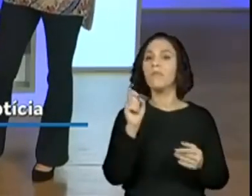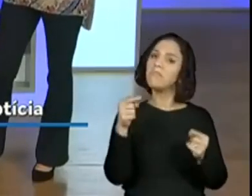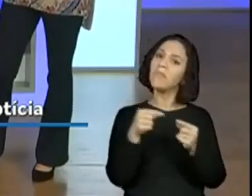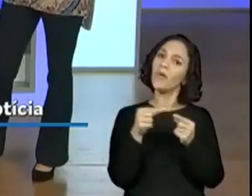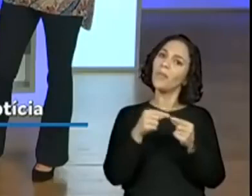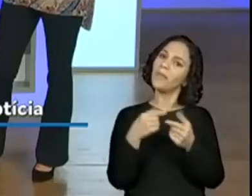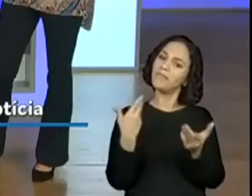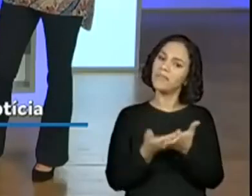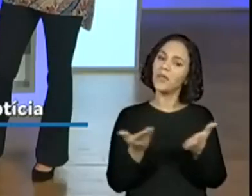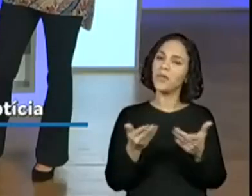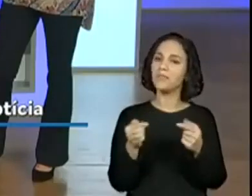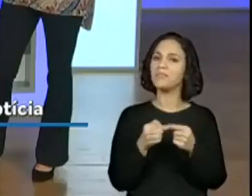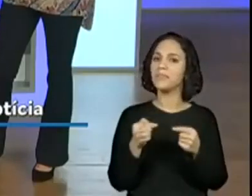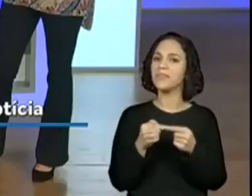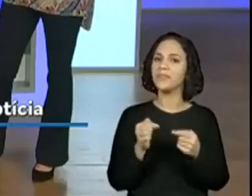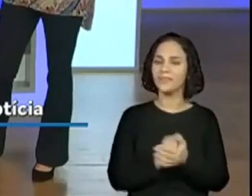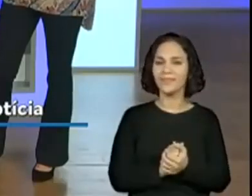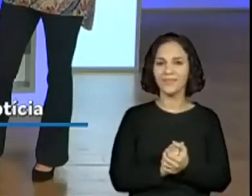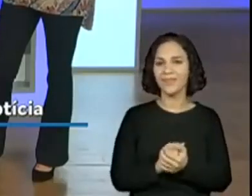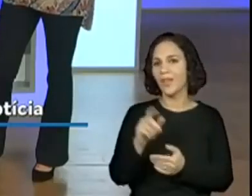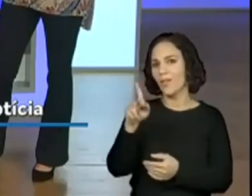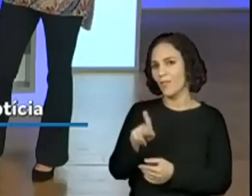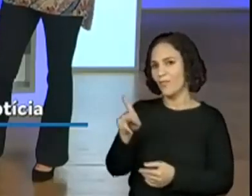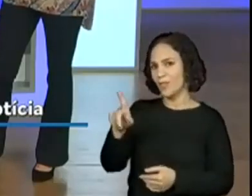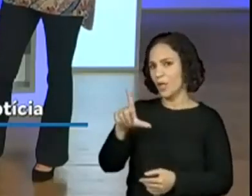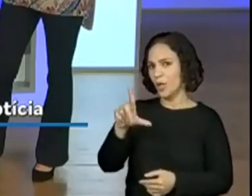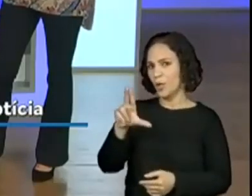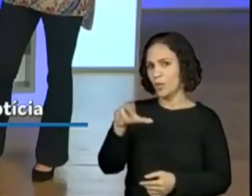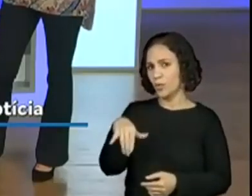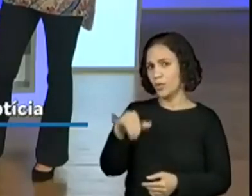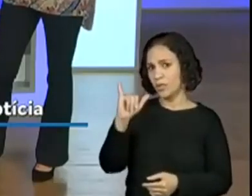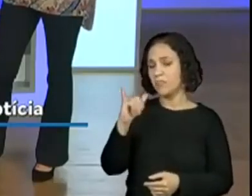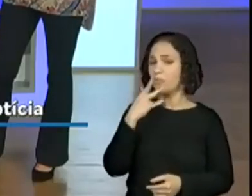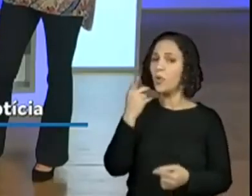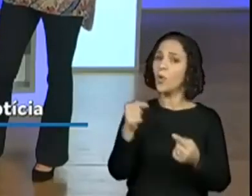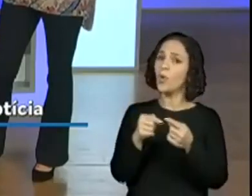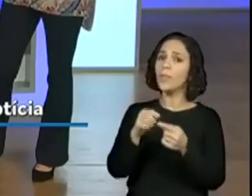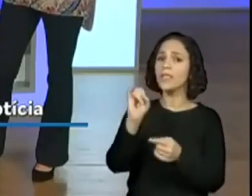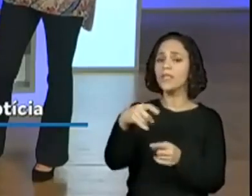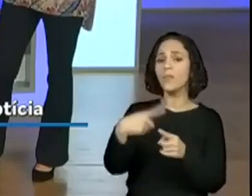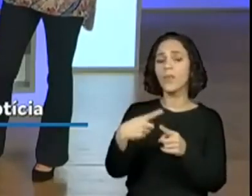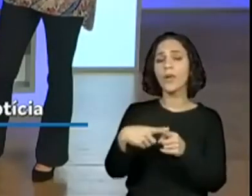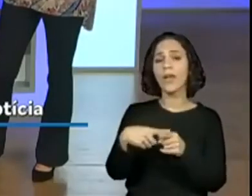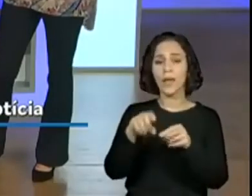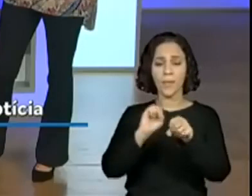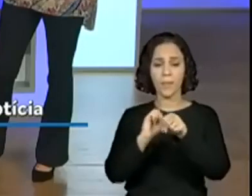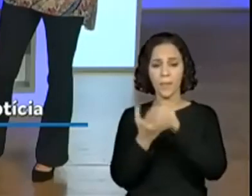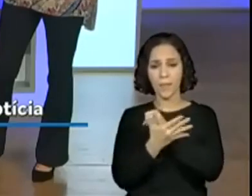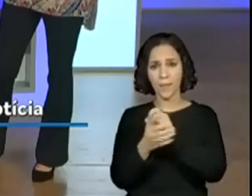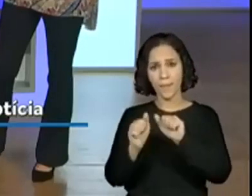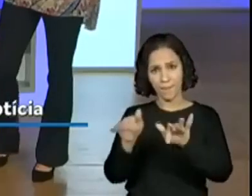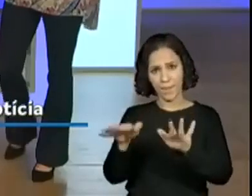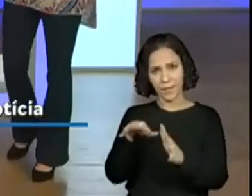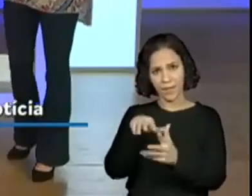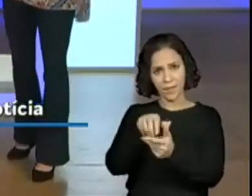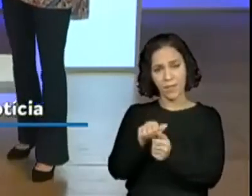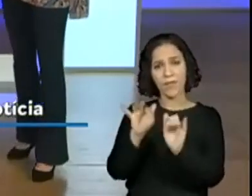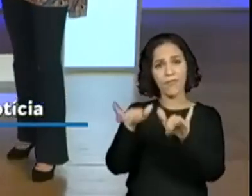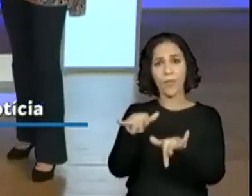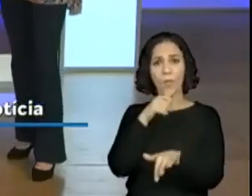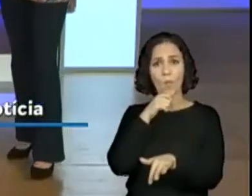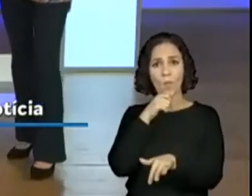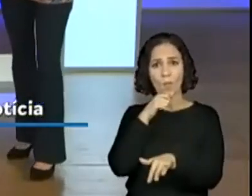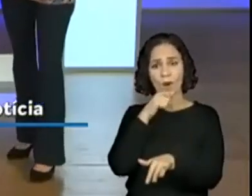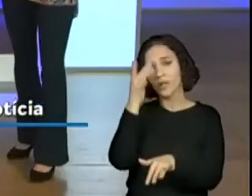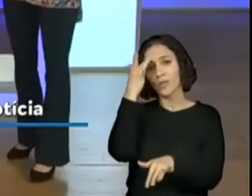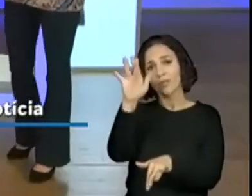a professora Lucy colocou que faz sentido sim, porque ainda não acabou. Isso mesmo, legal. Não sabemos quando vai acabar. Isso,